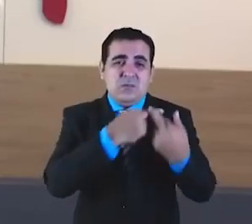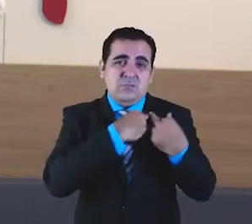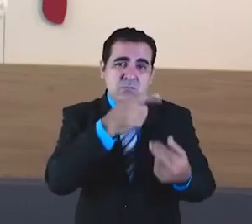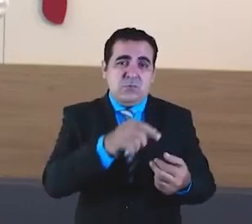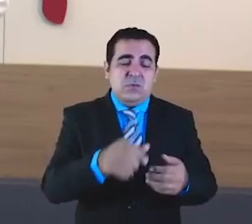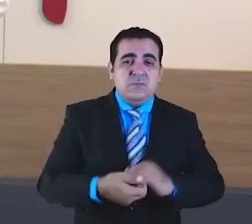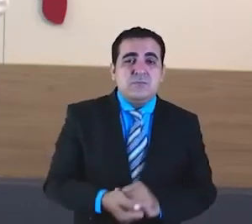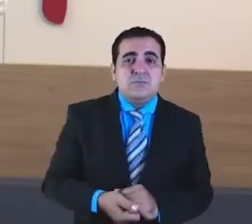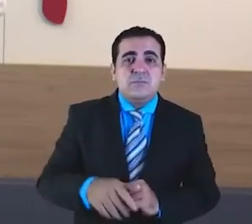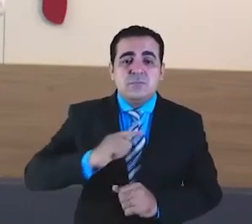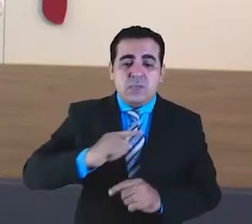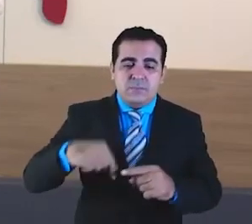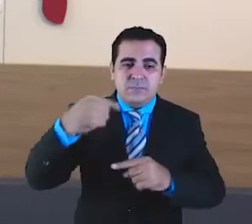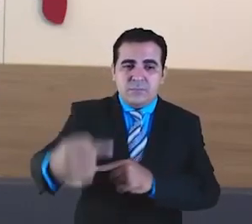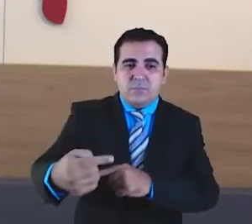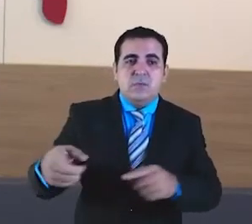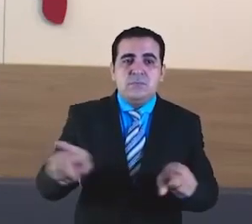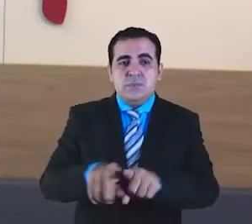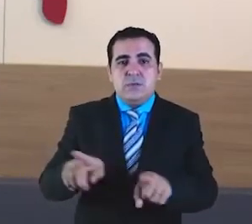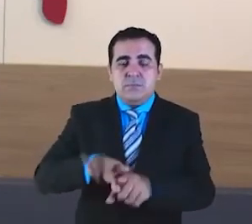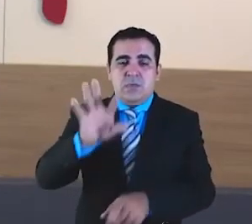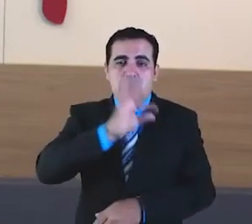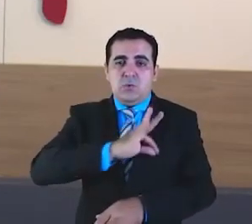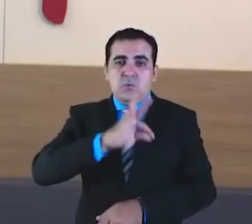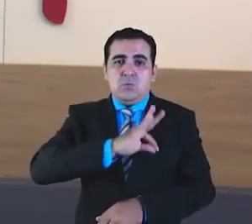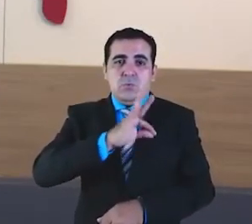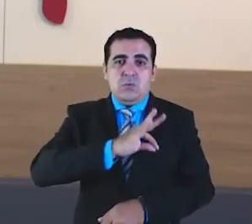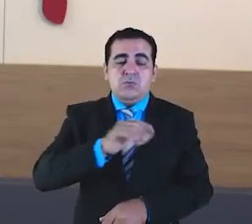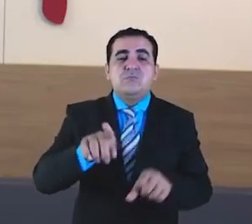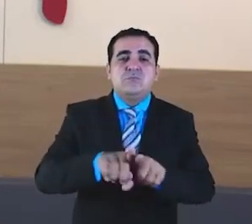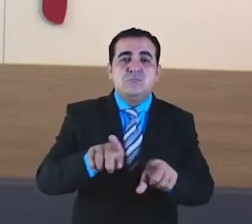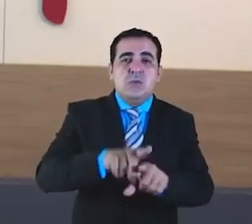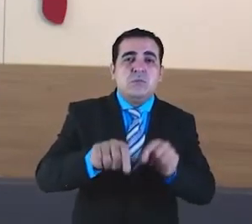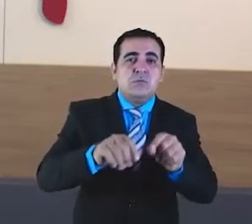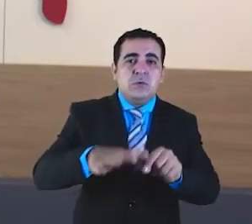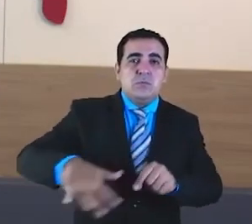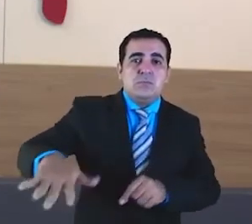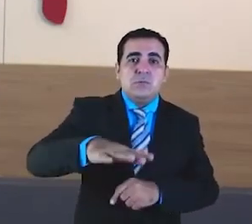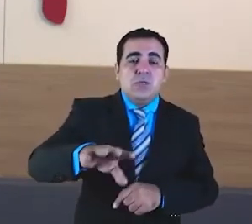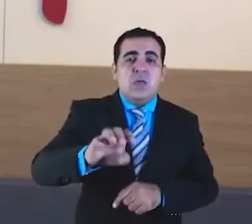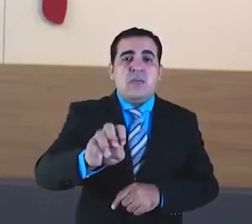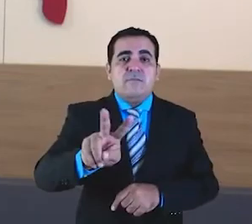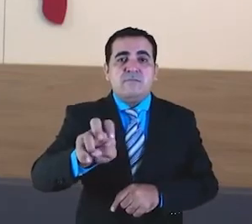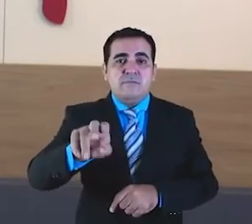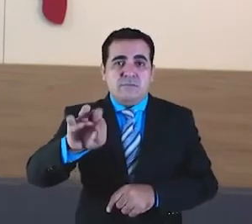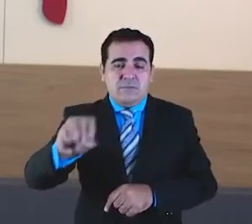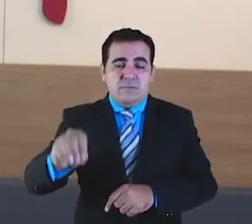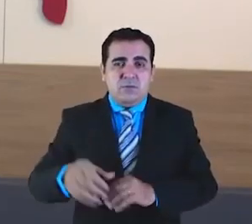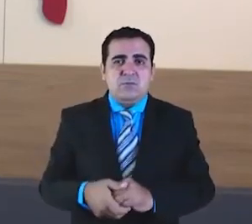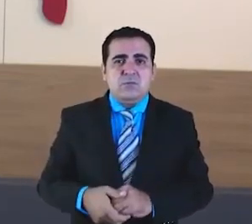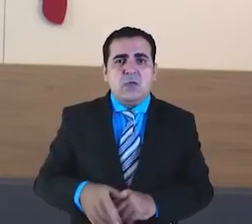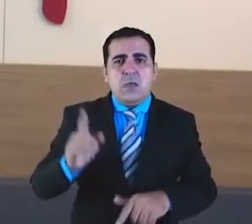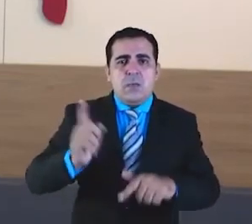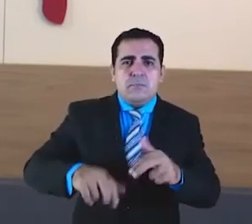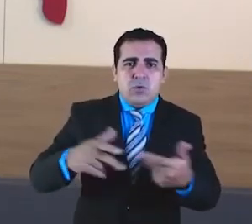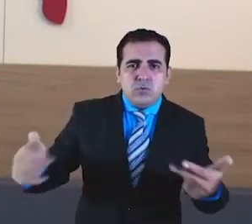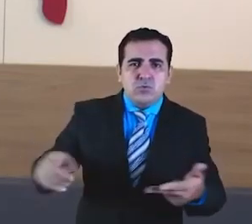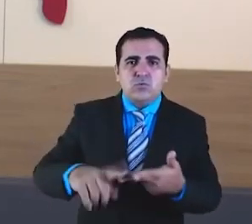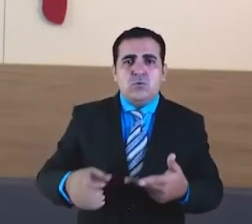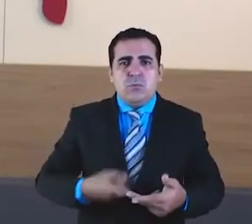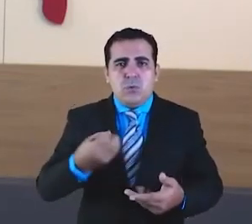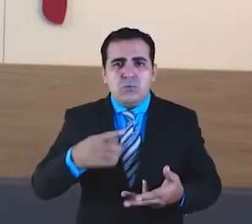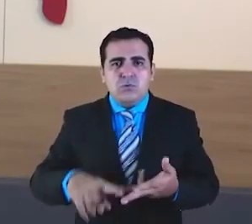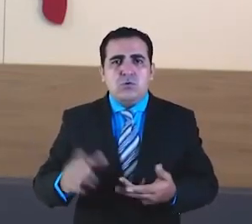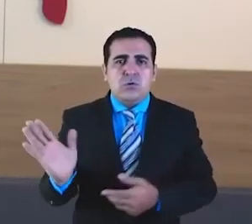Nós temos em seguida também um outro auxílio emergencial para o setor de eventos. São produtores,